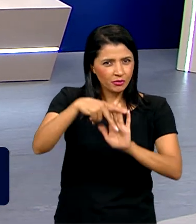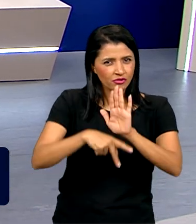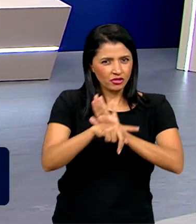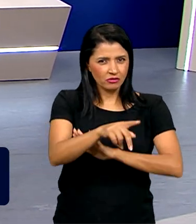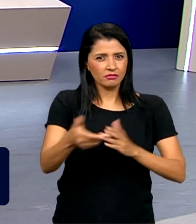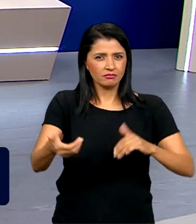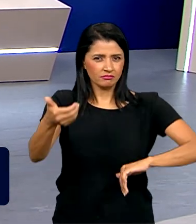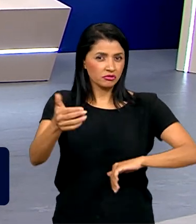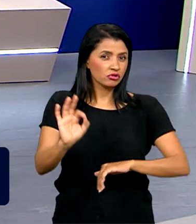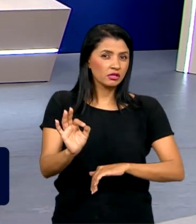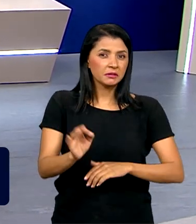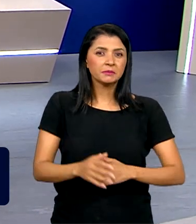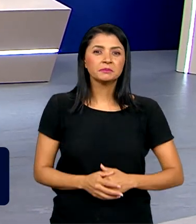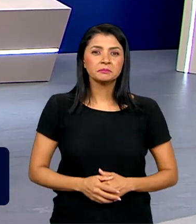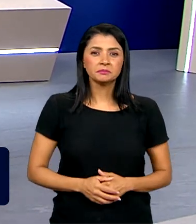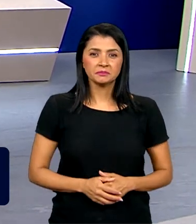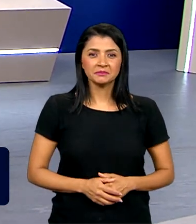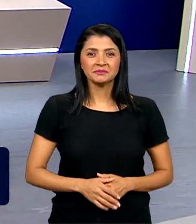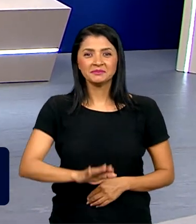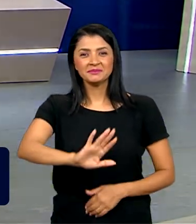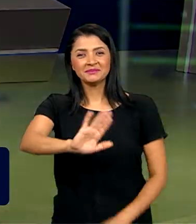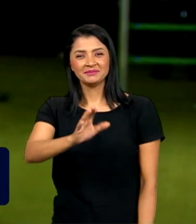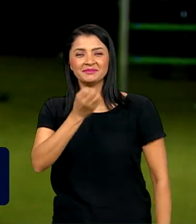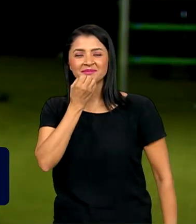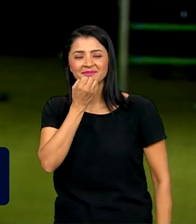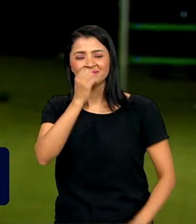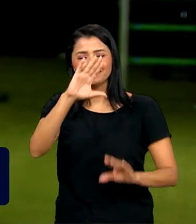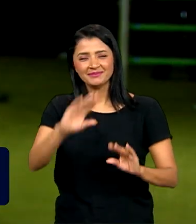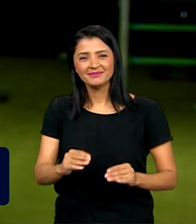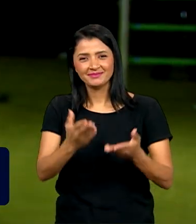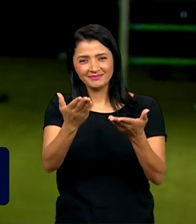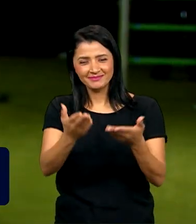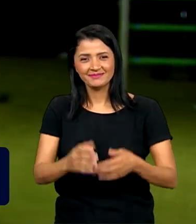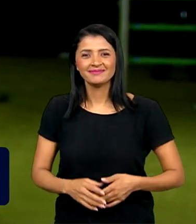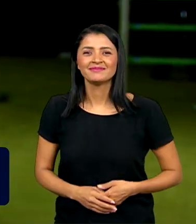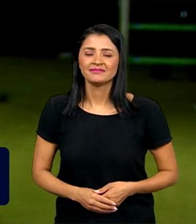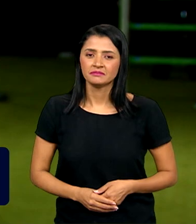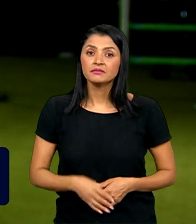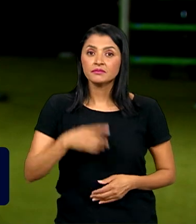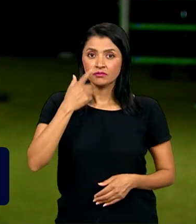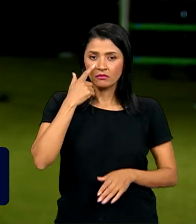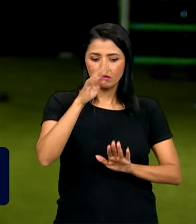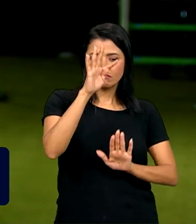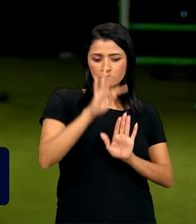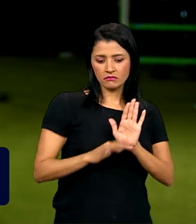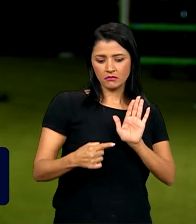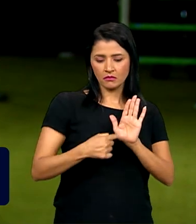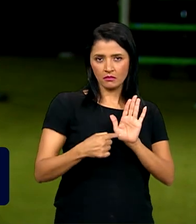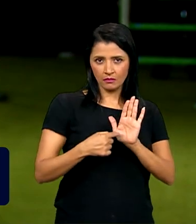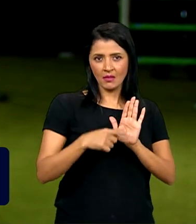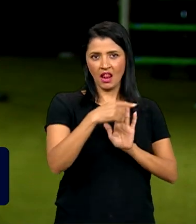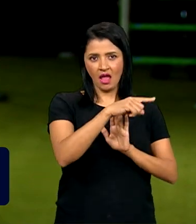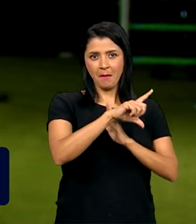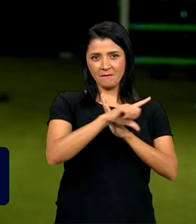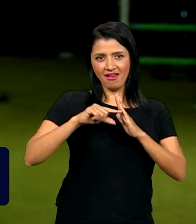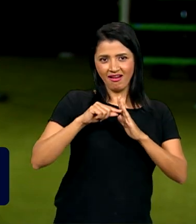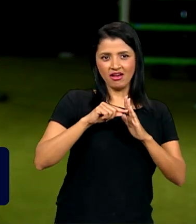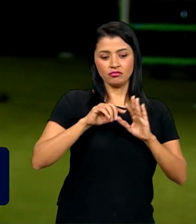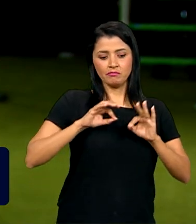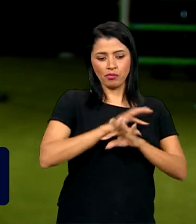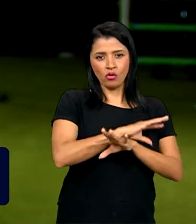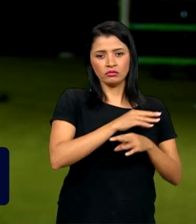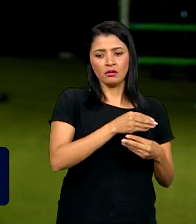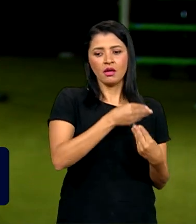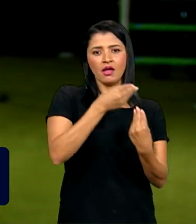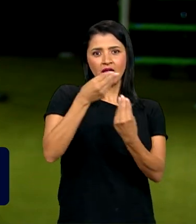Congresso? Oi, pessoal. Muito boa noite a vocês, a todos. Olha, esse texto já saiu do Palácio do Planalto e promete